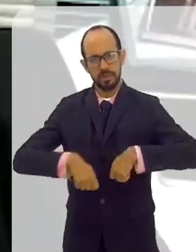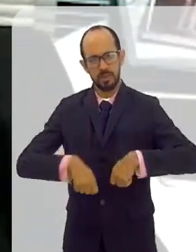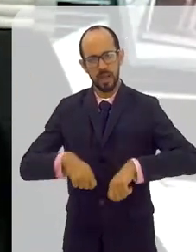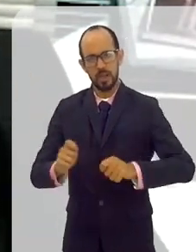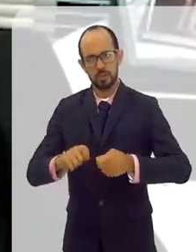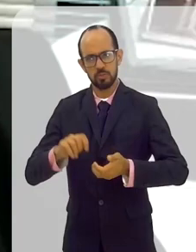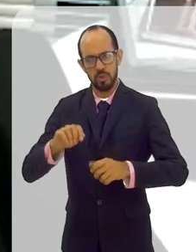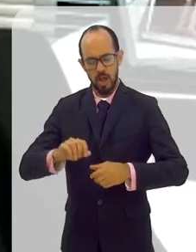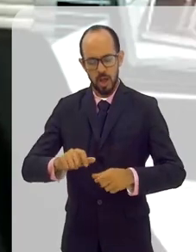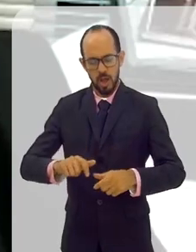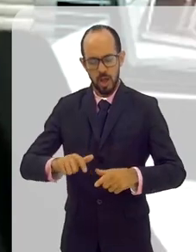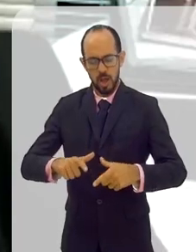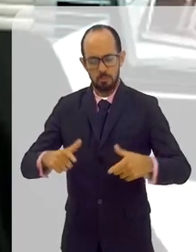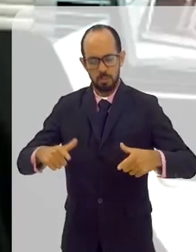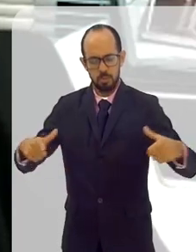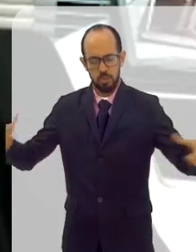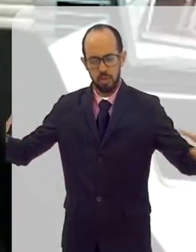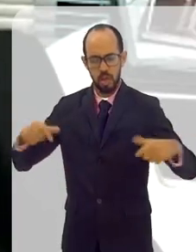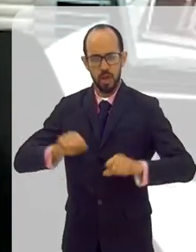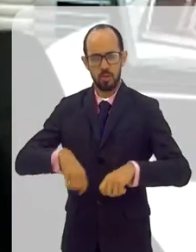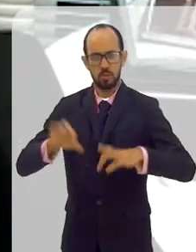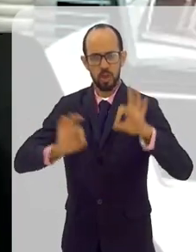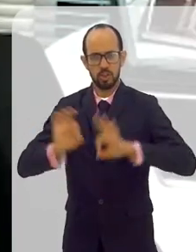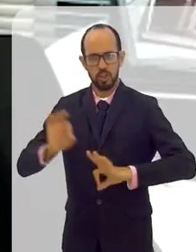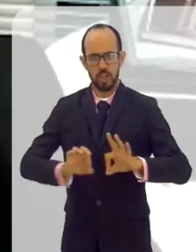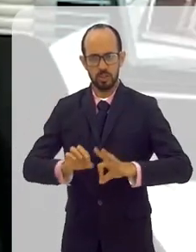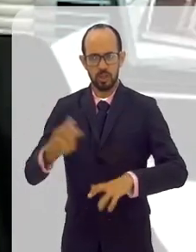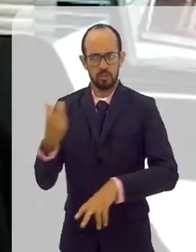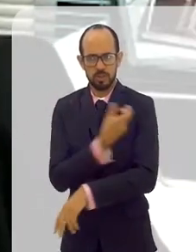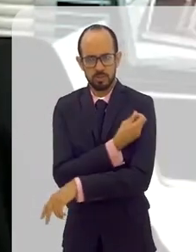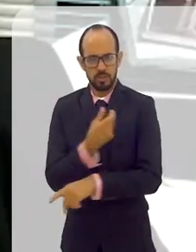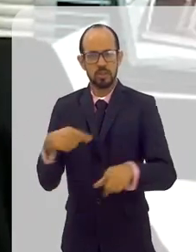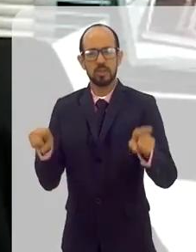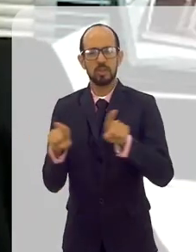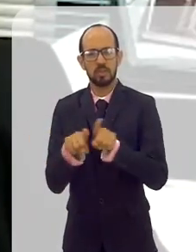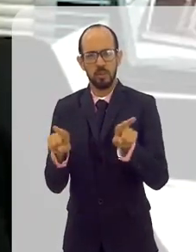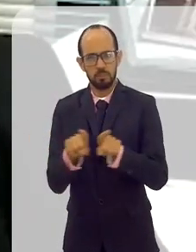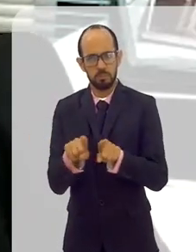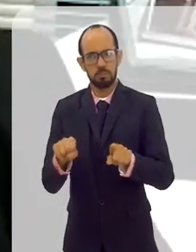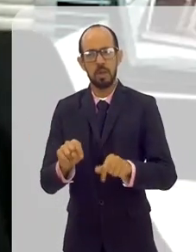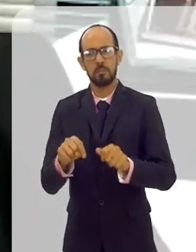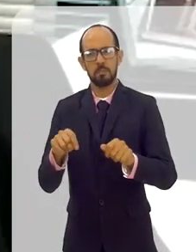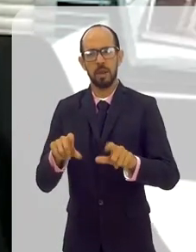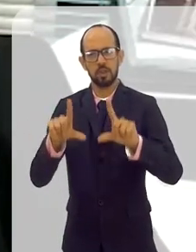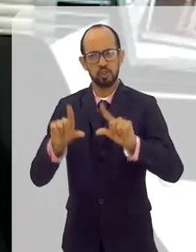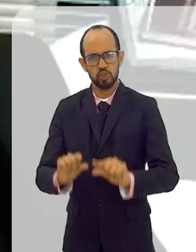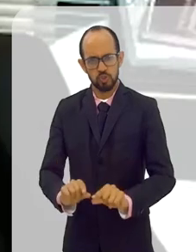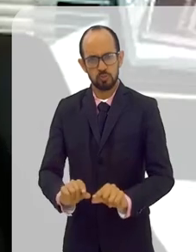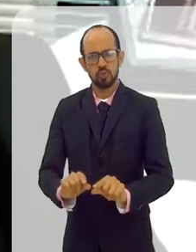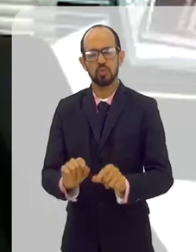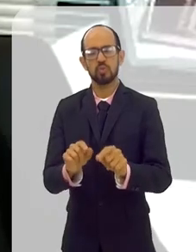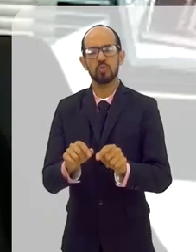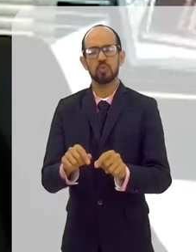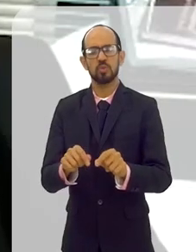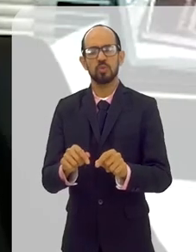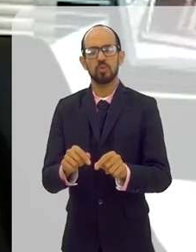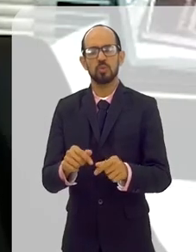para ampliar a nossa atuação no projeto da vacina, no projeto para mitigar